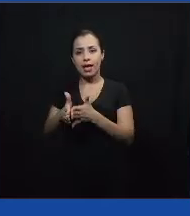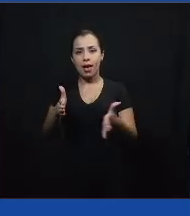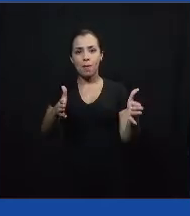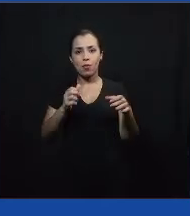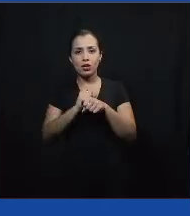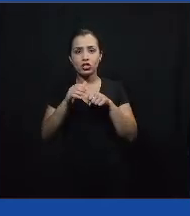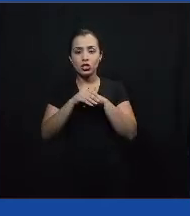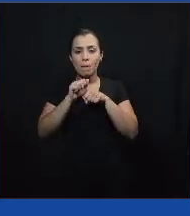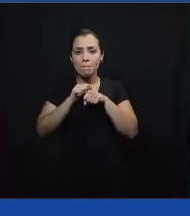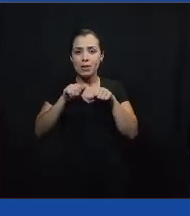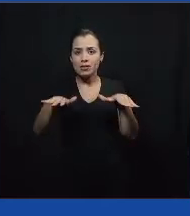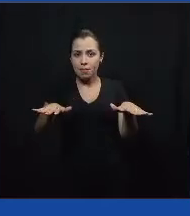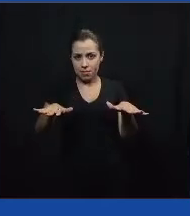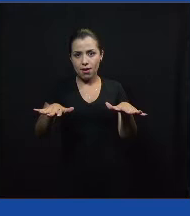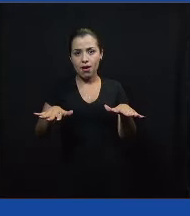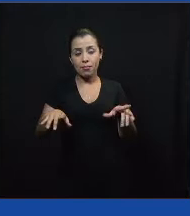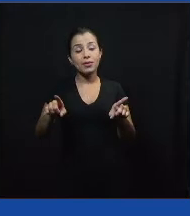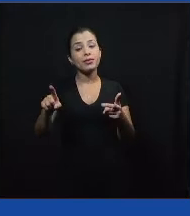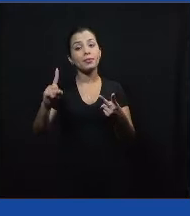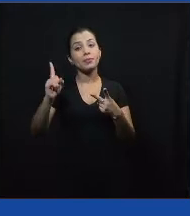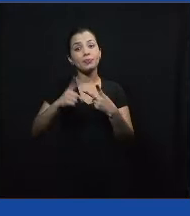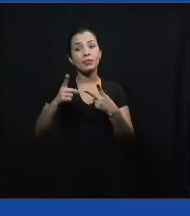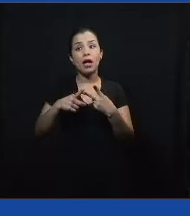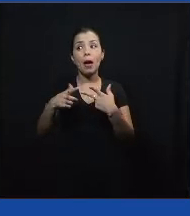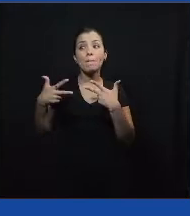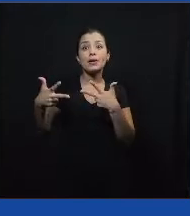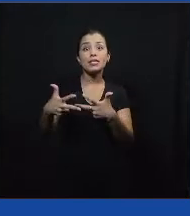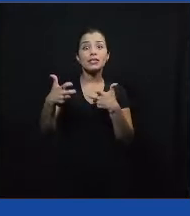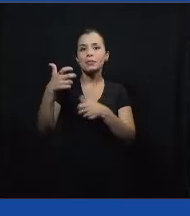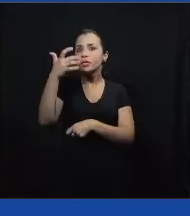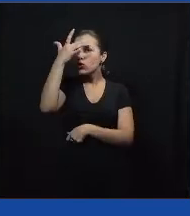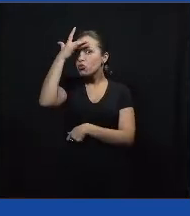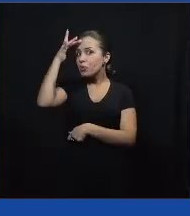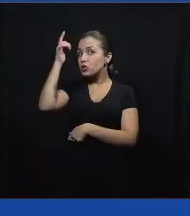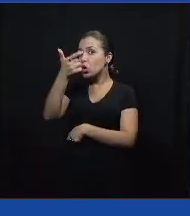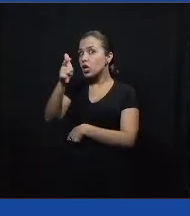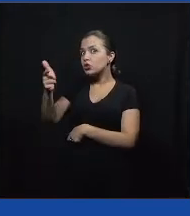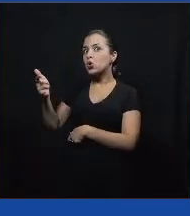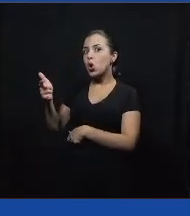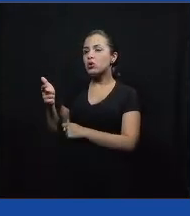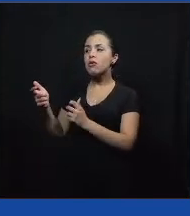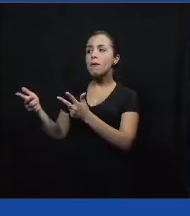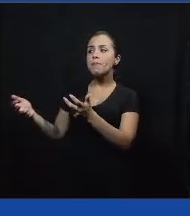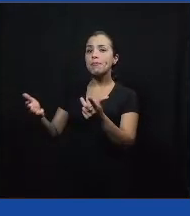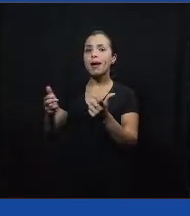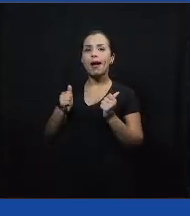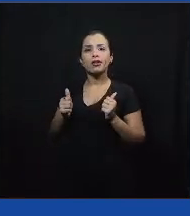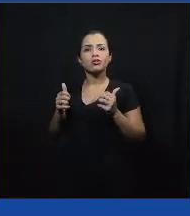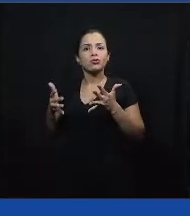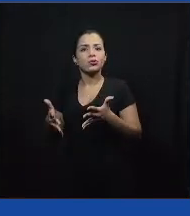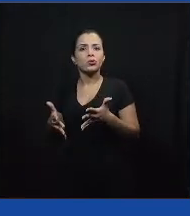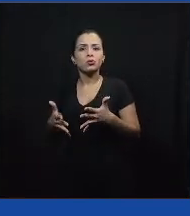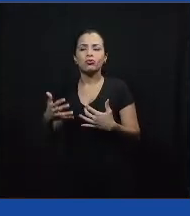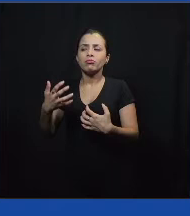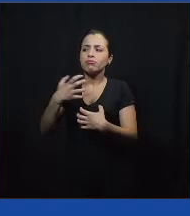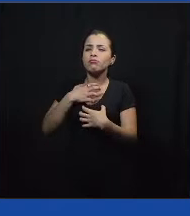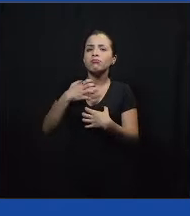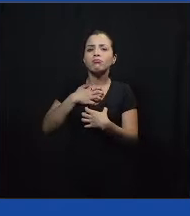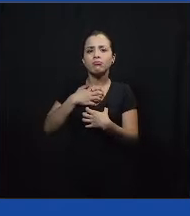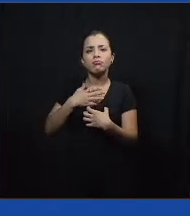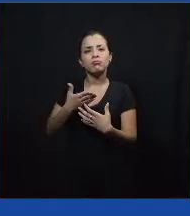Também, qual é a percepção do público com essas questões, o a gente observa nas pessoas, comportamentos, dores, enfim. Então,